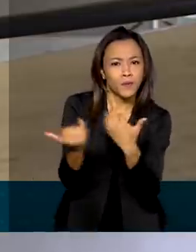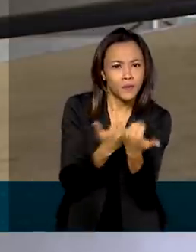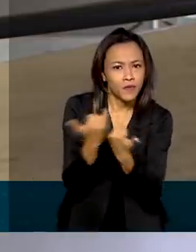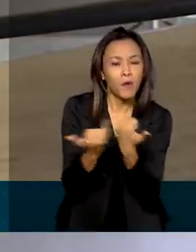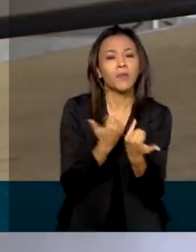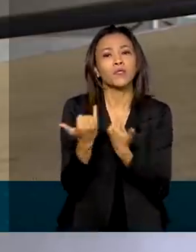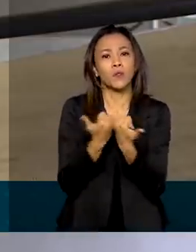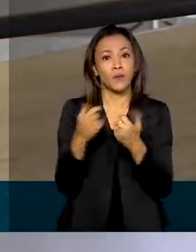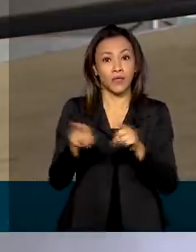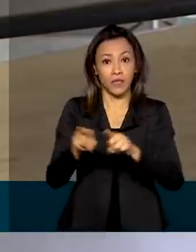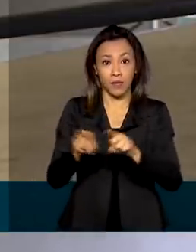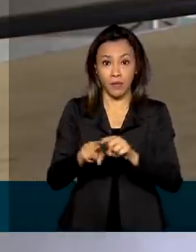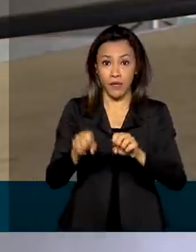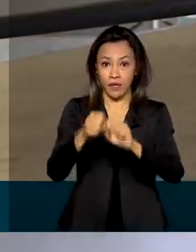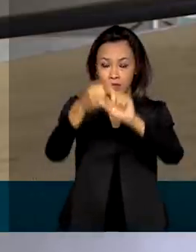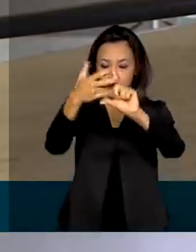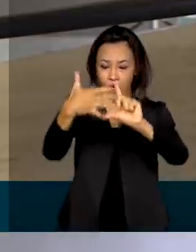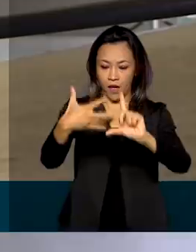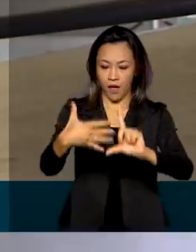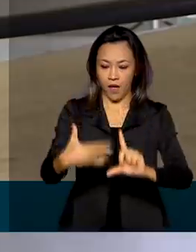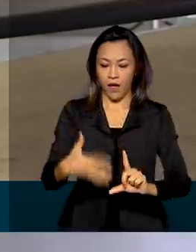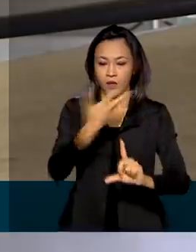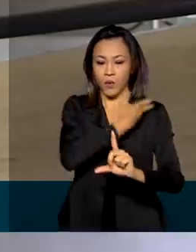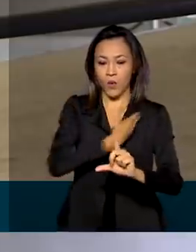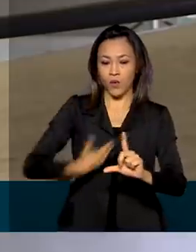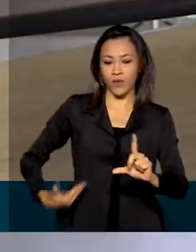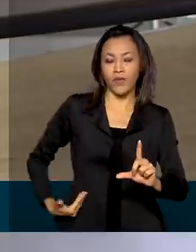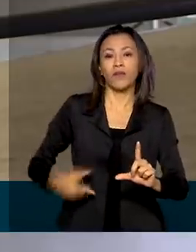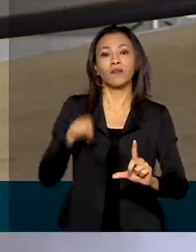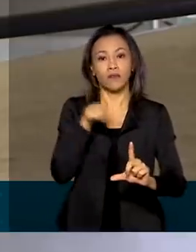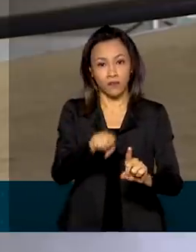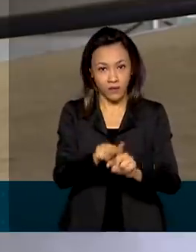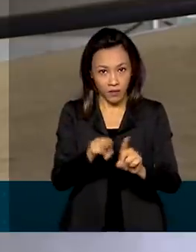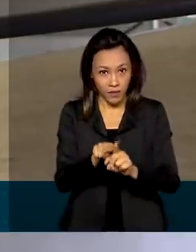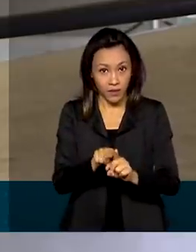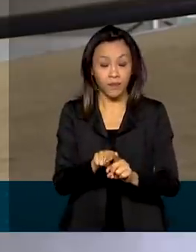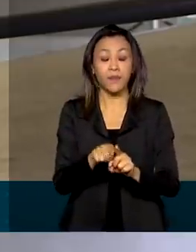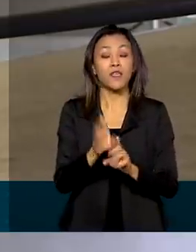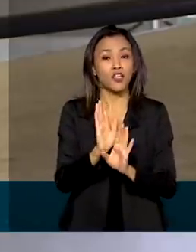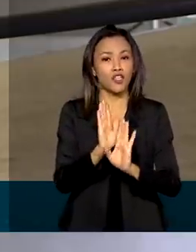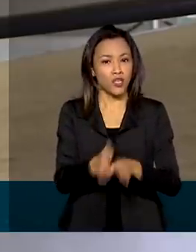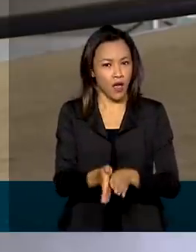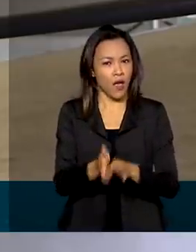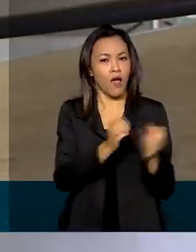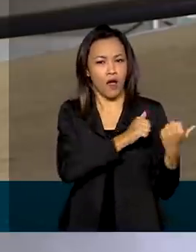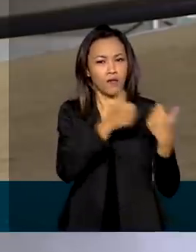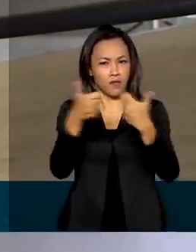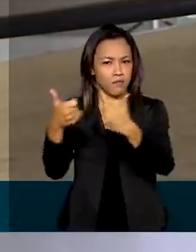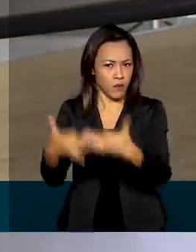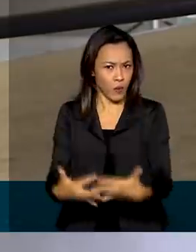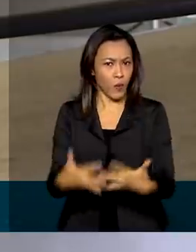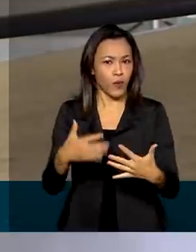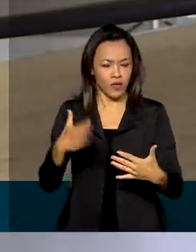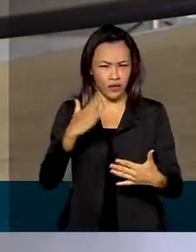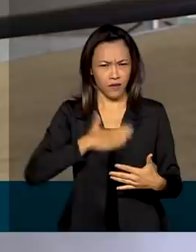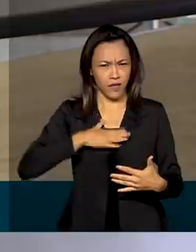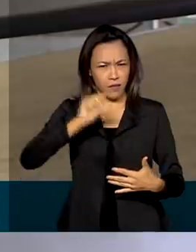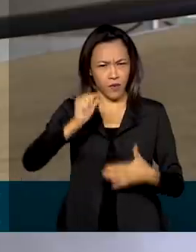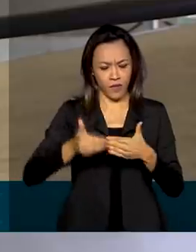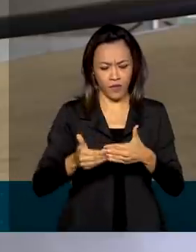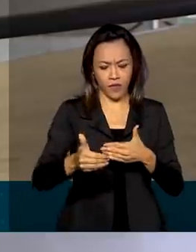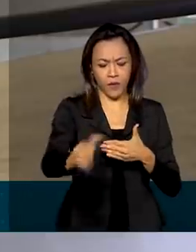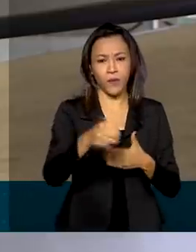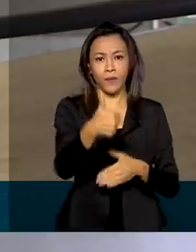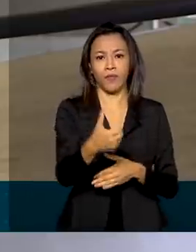e da plataforma online governo.gov.br. E como você disse, Daniela, esse lançamento é daqui um pouquinho, às 10